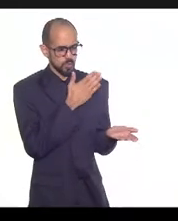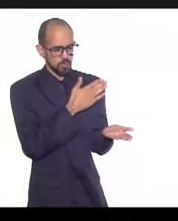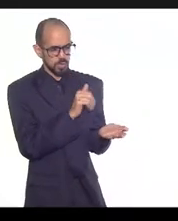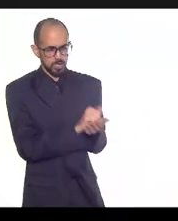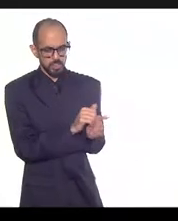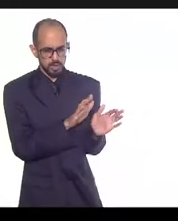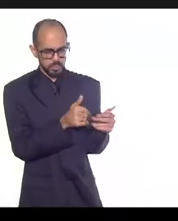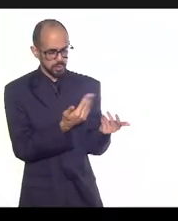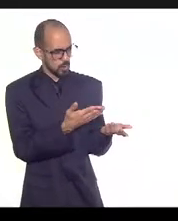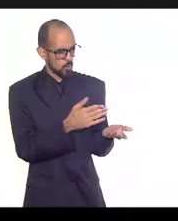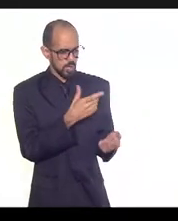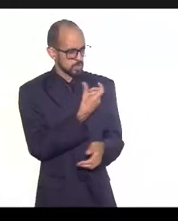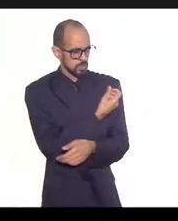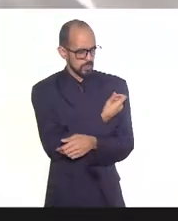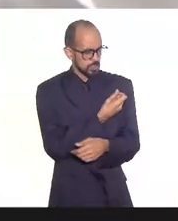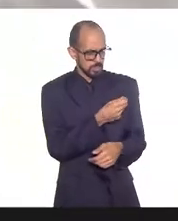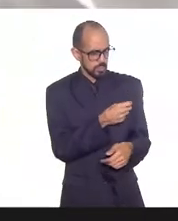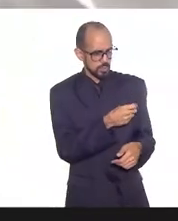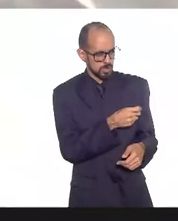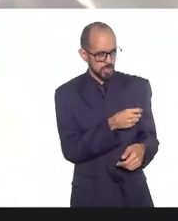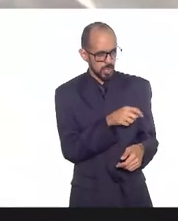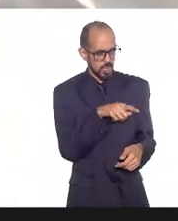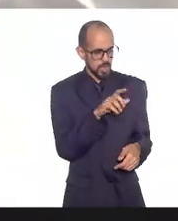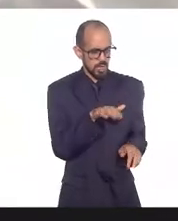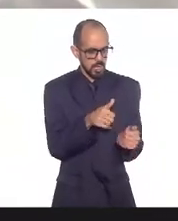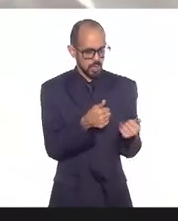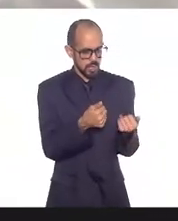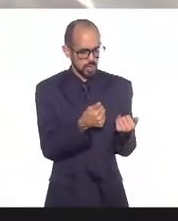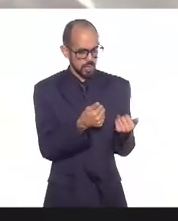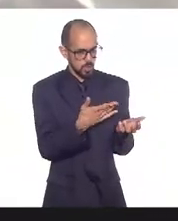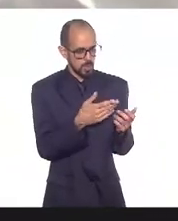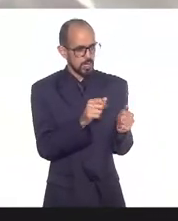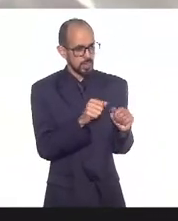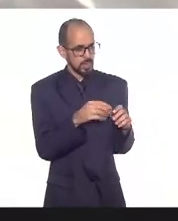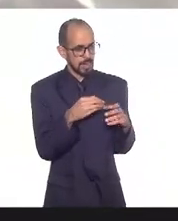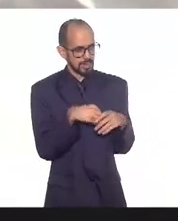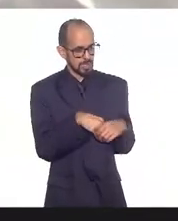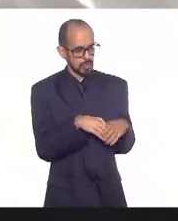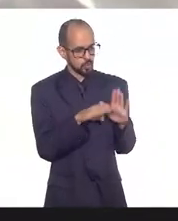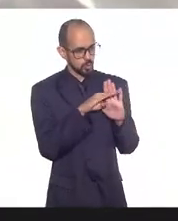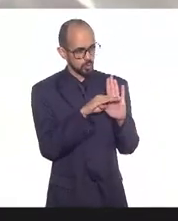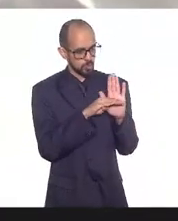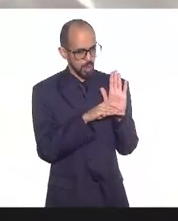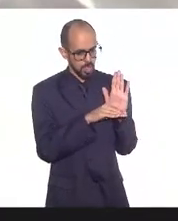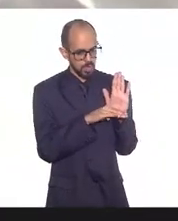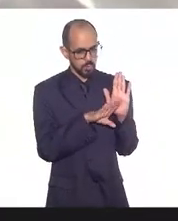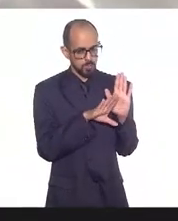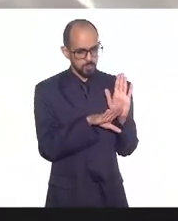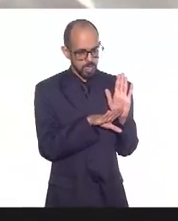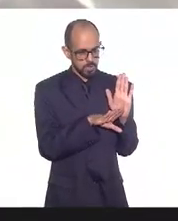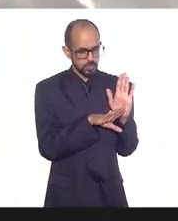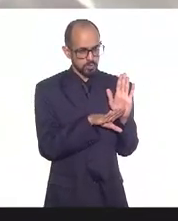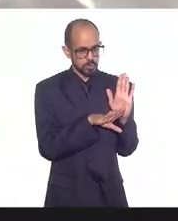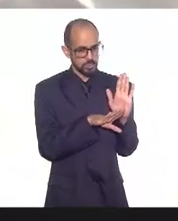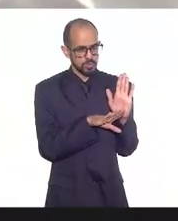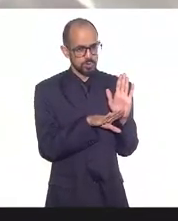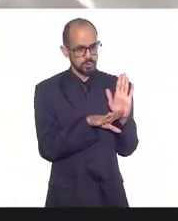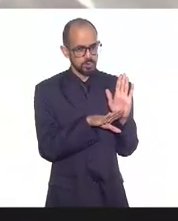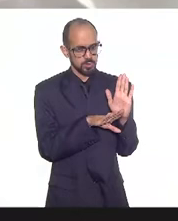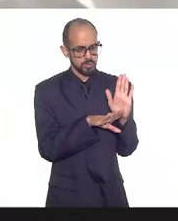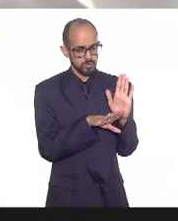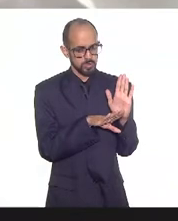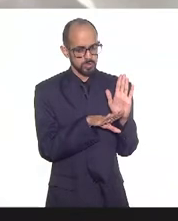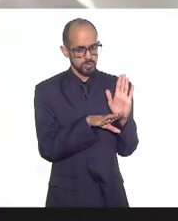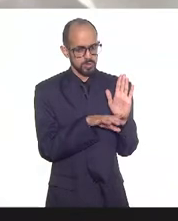imunização, além de integrar o plano, pode entregar, integrar, o plano é